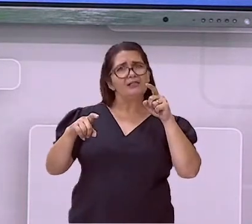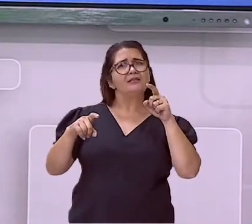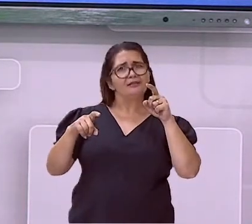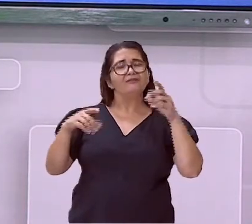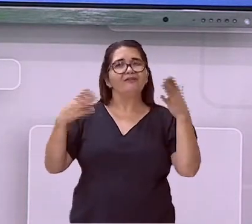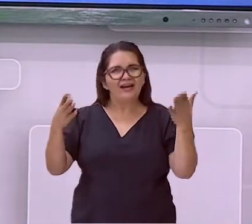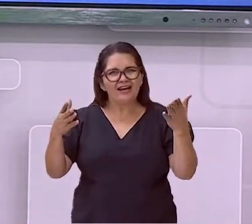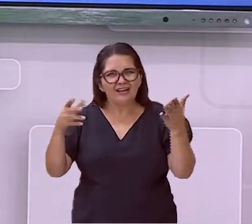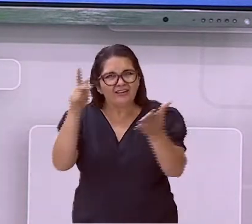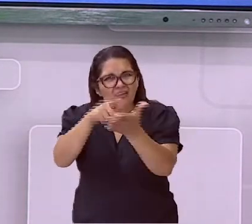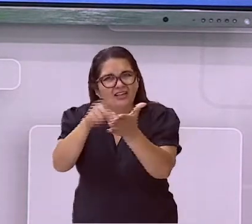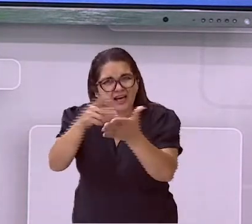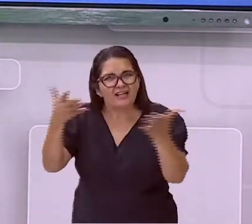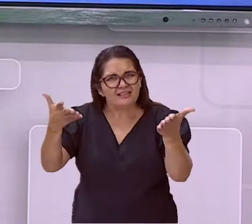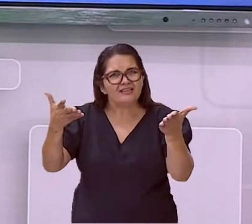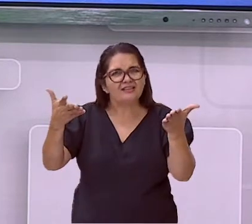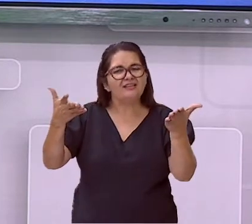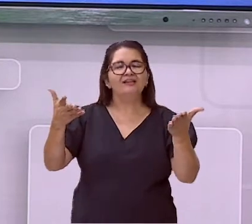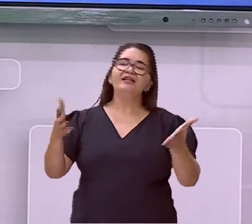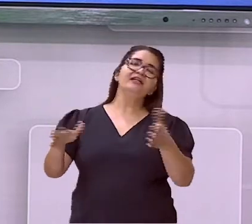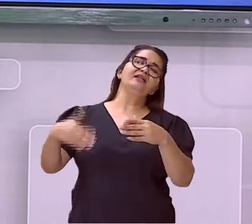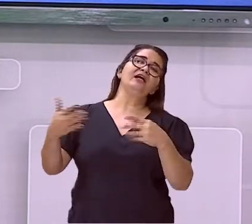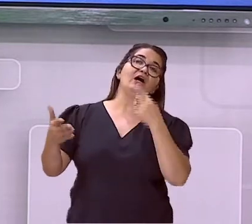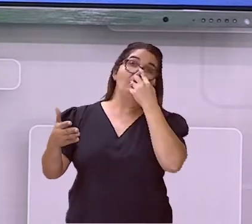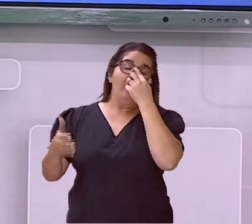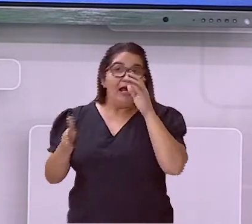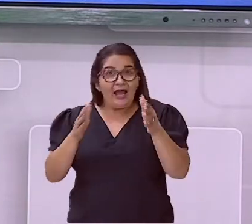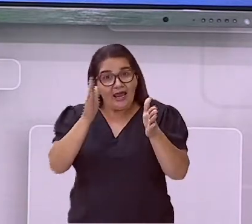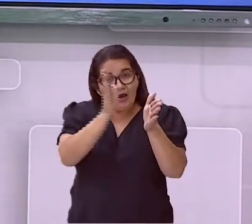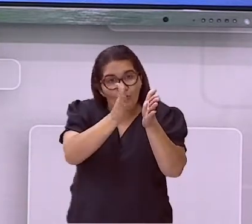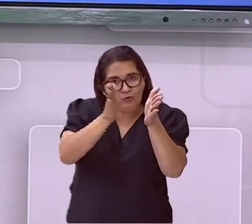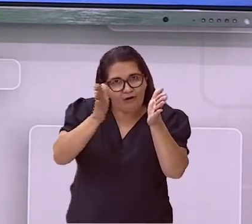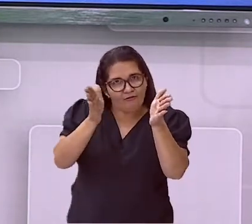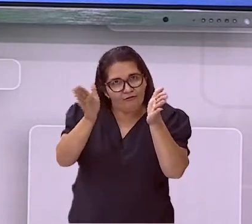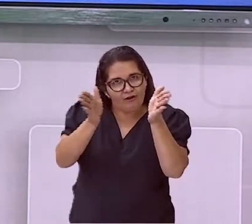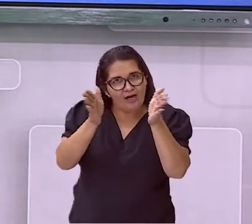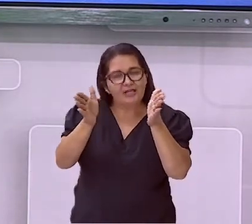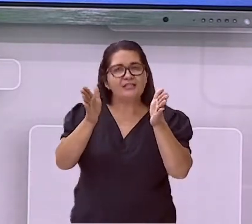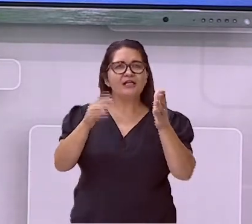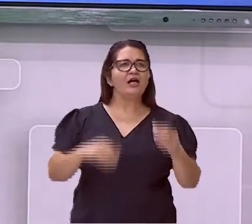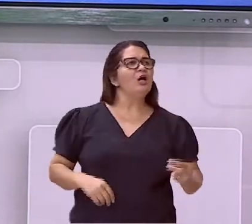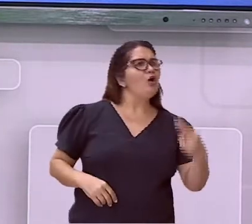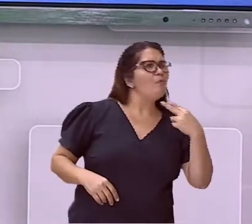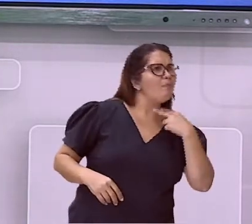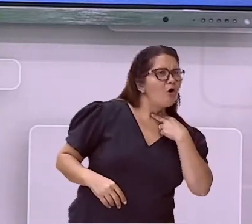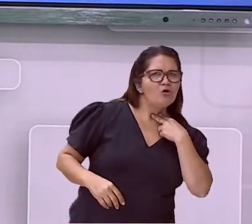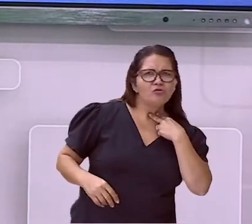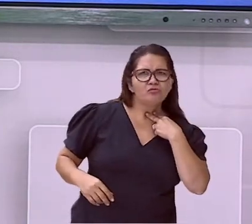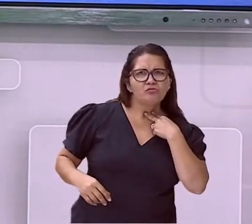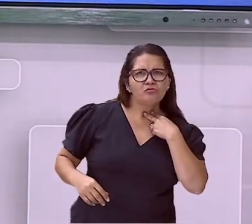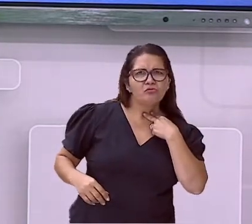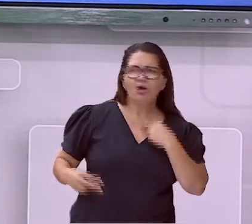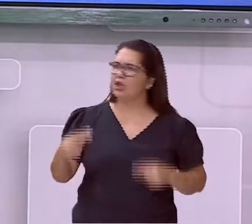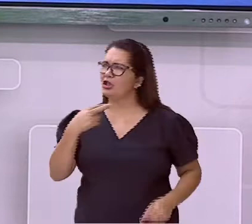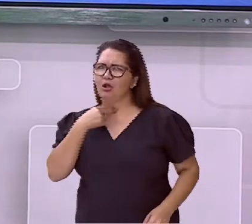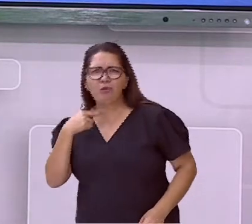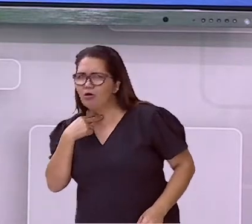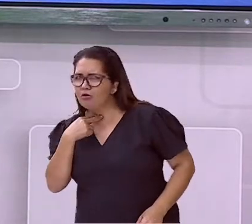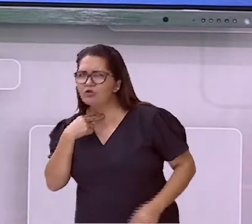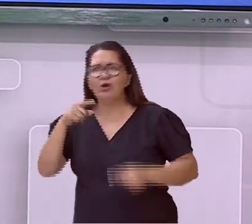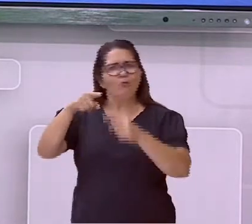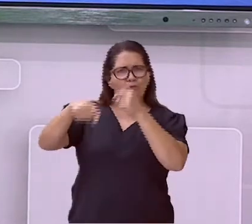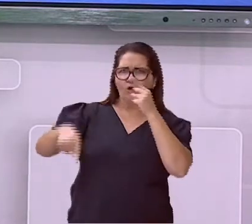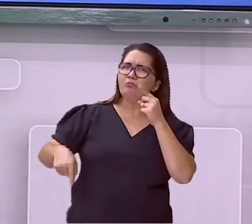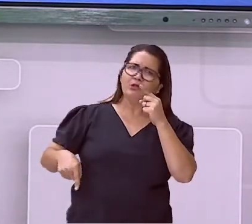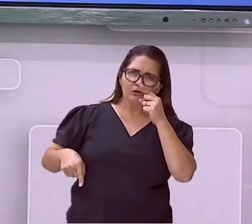não é mesmo, pessoal? É a fase onde eu posso, eu não posso, eu quero, mas eu não posso. Eu não quero,